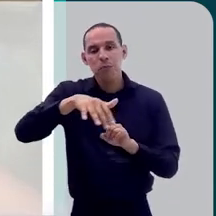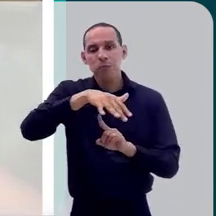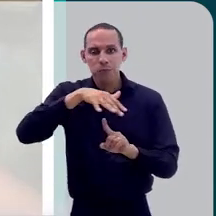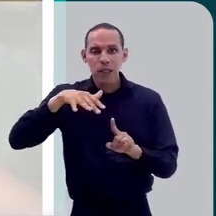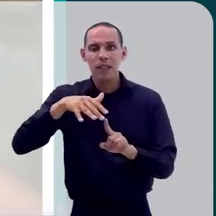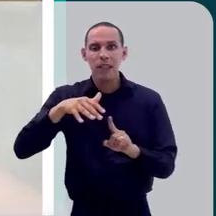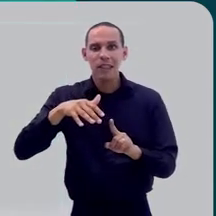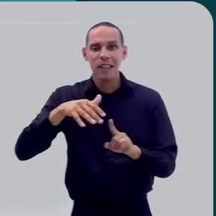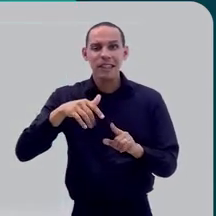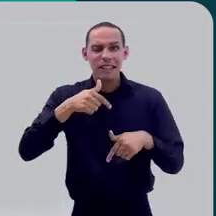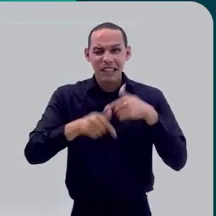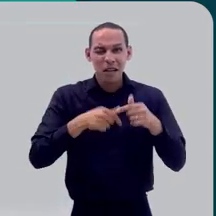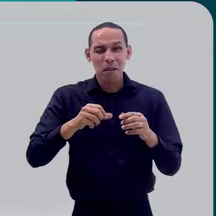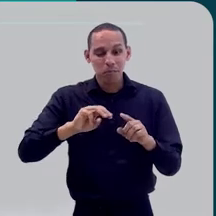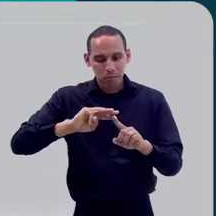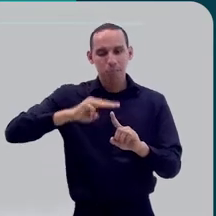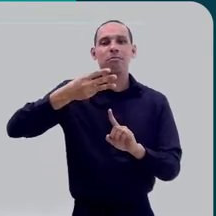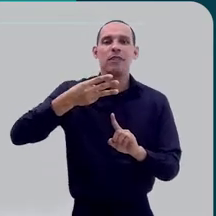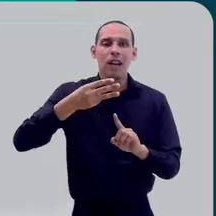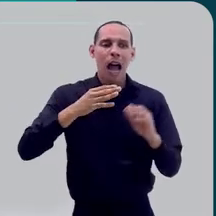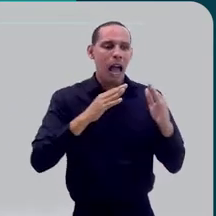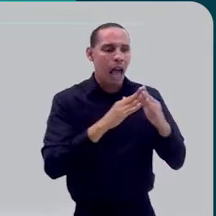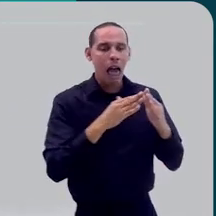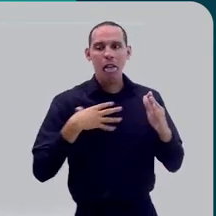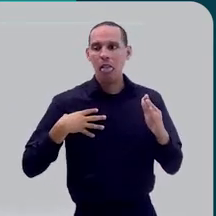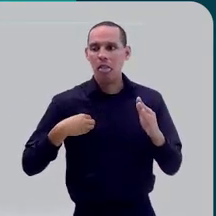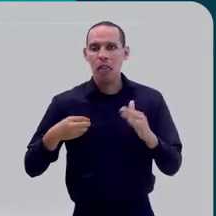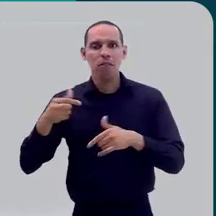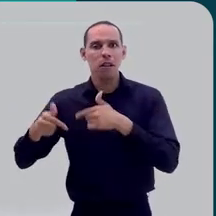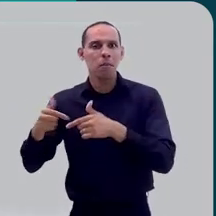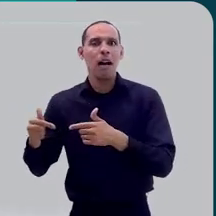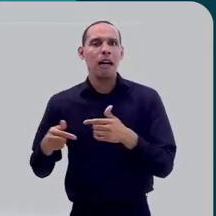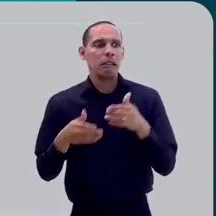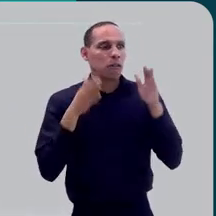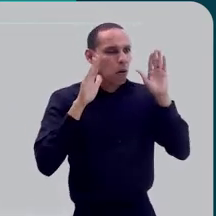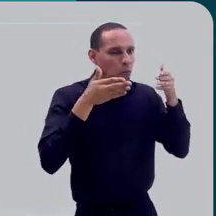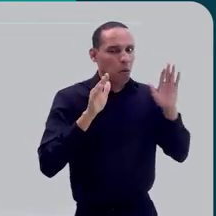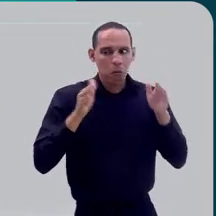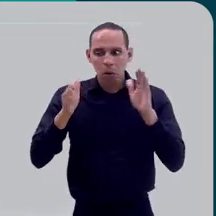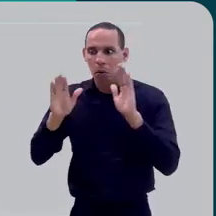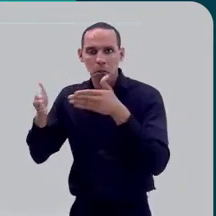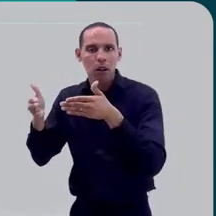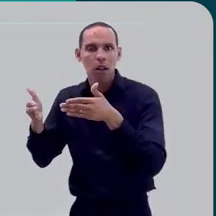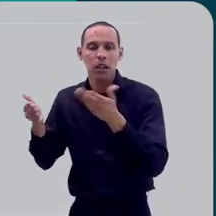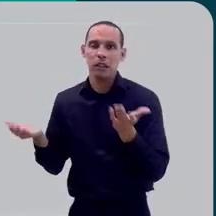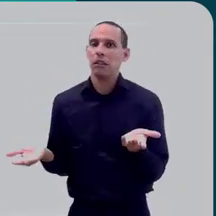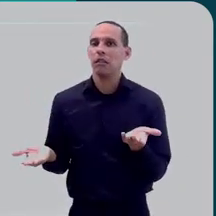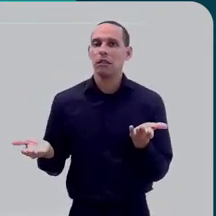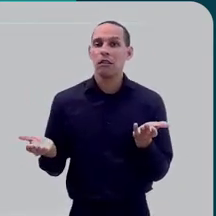têm tripa jornada. Elas trabalham, filha da casa, filha de filho. E,